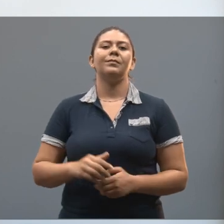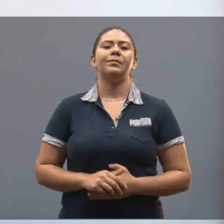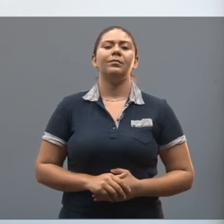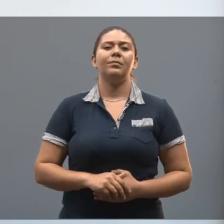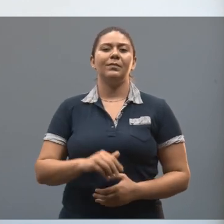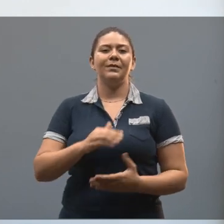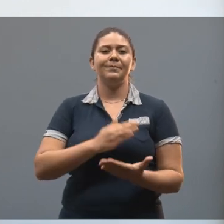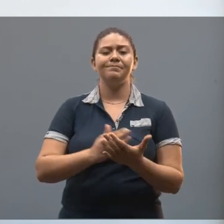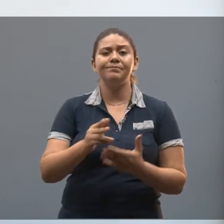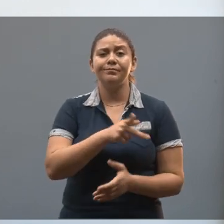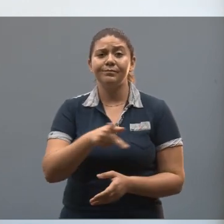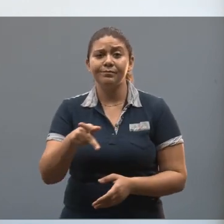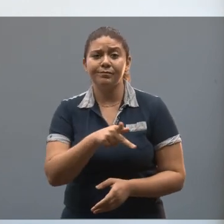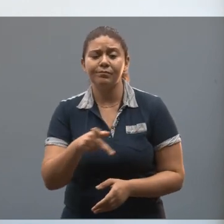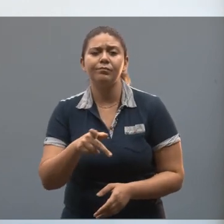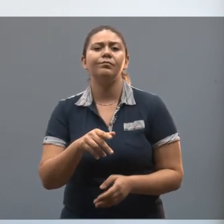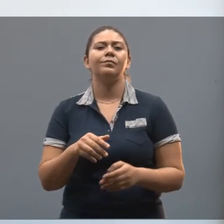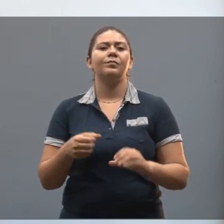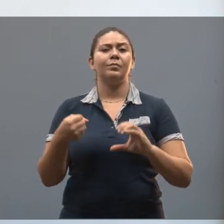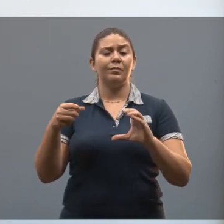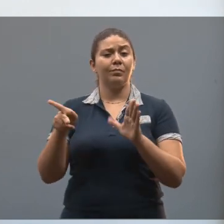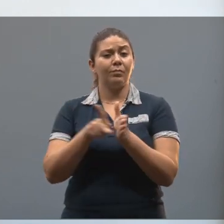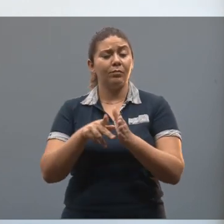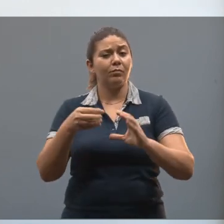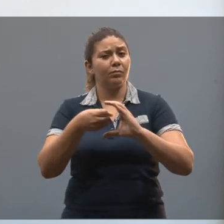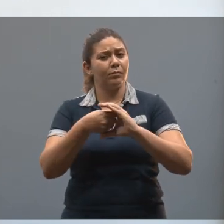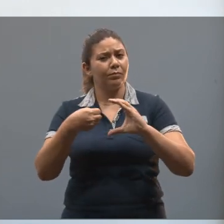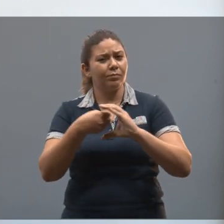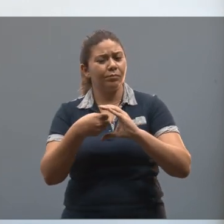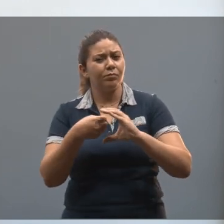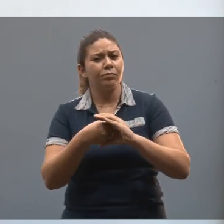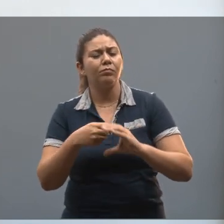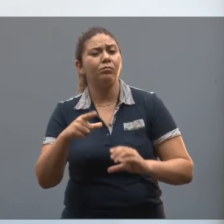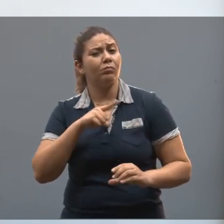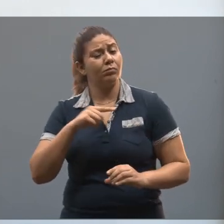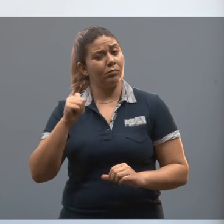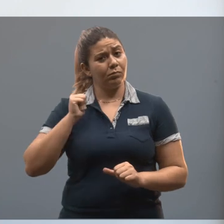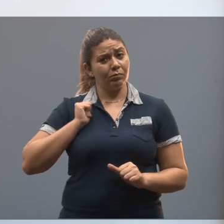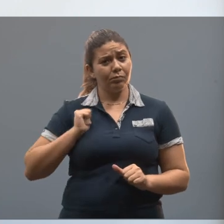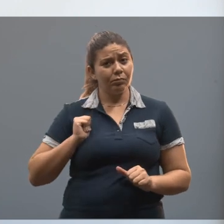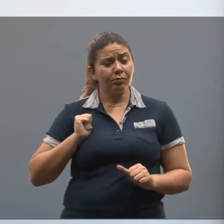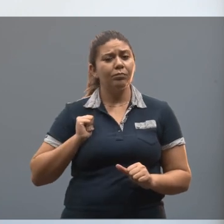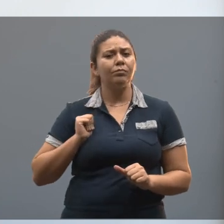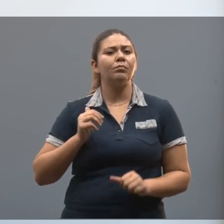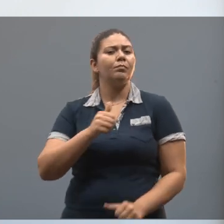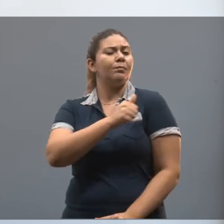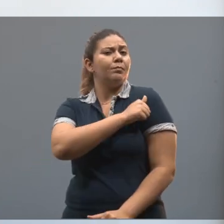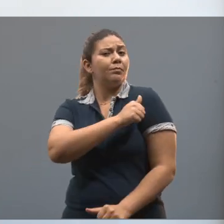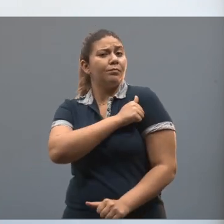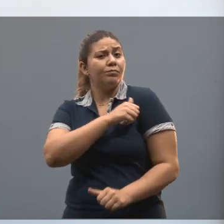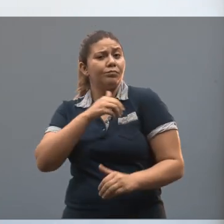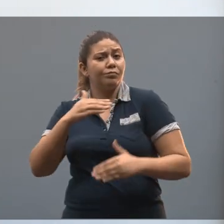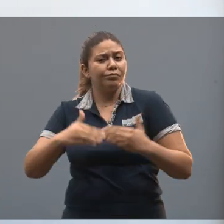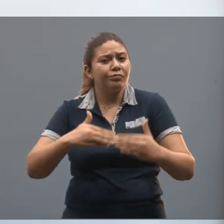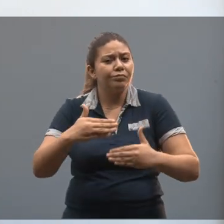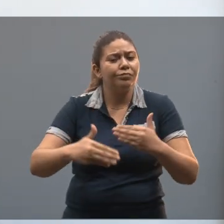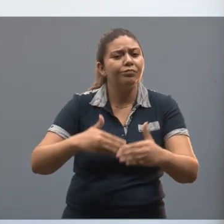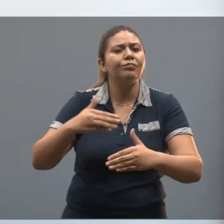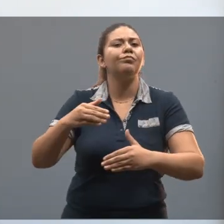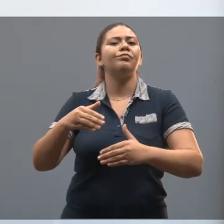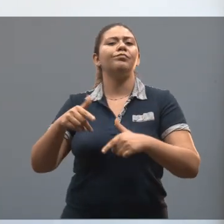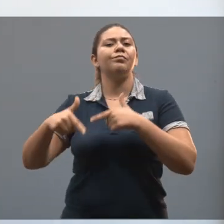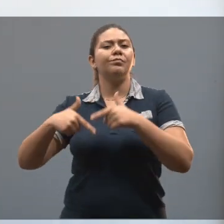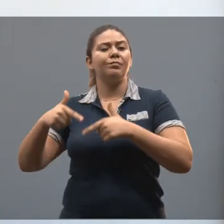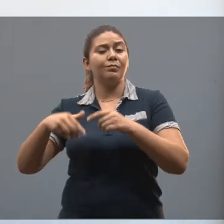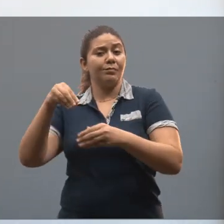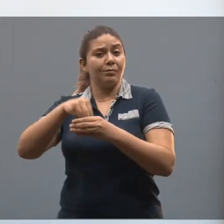Iniciação à Docência. Esse programa é um programa da CAPES, que oferece bolsas para alunos que vão desenvolver